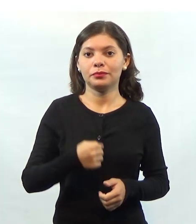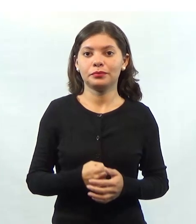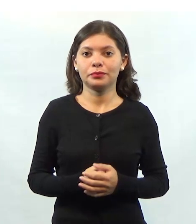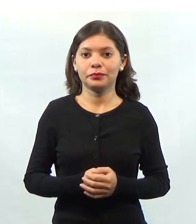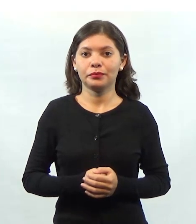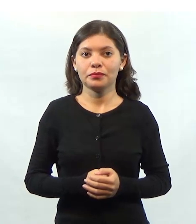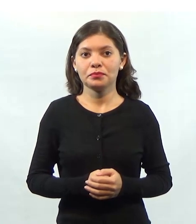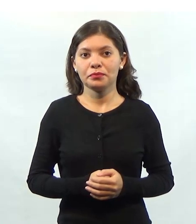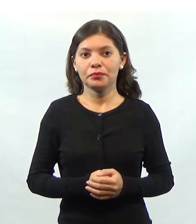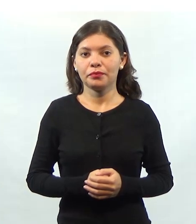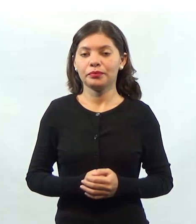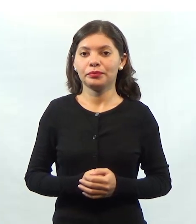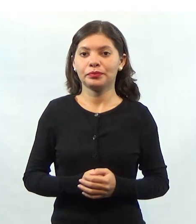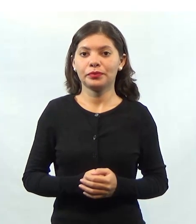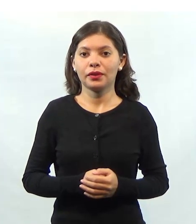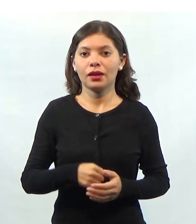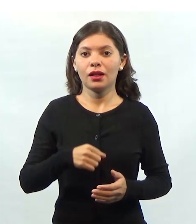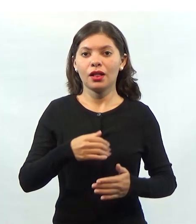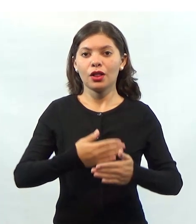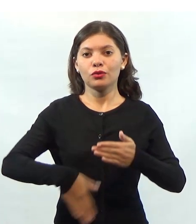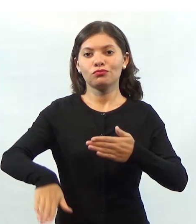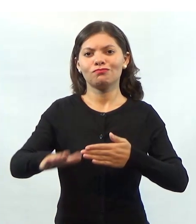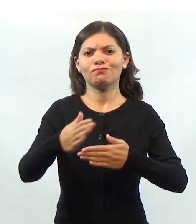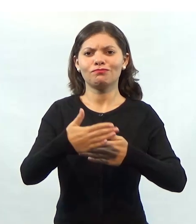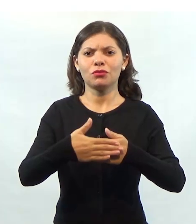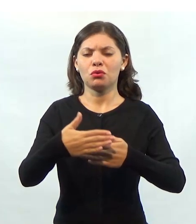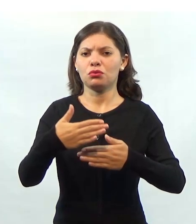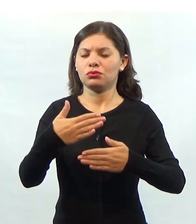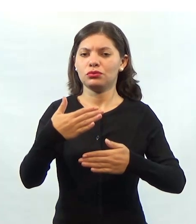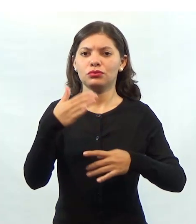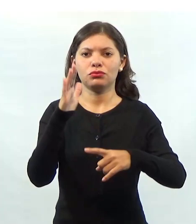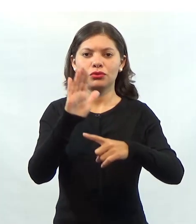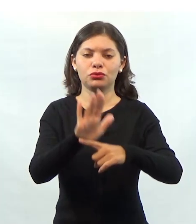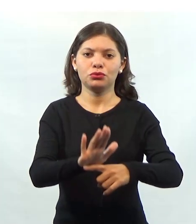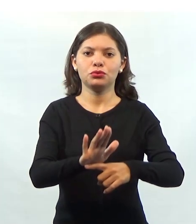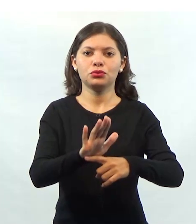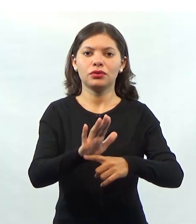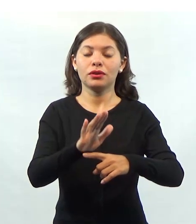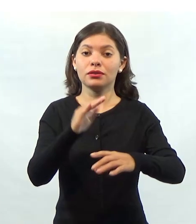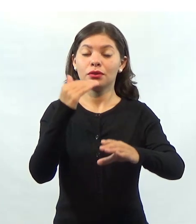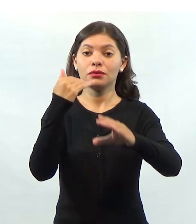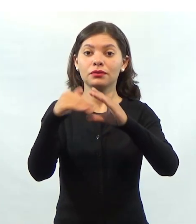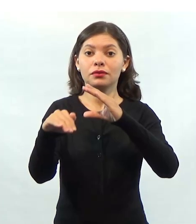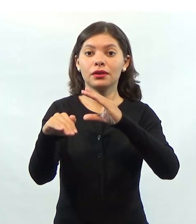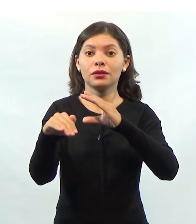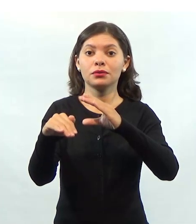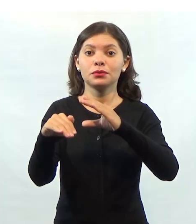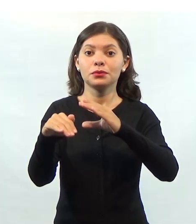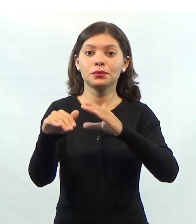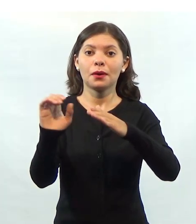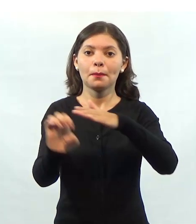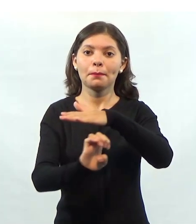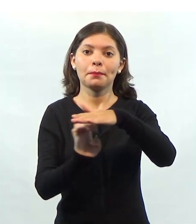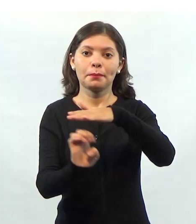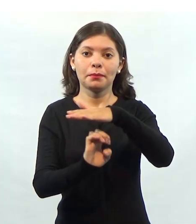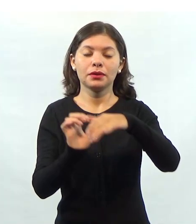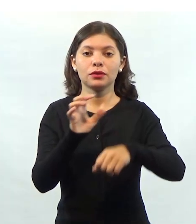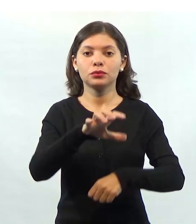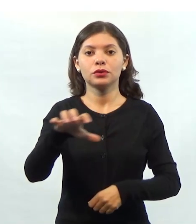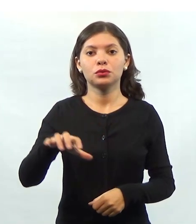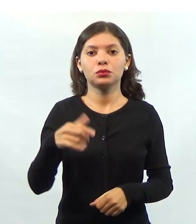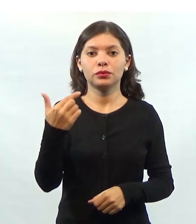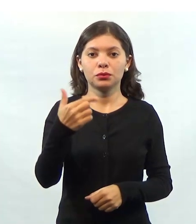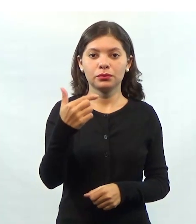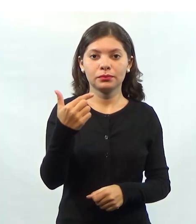Esses recursos, boa parte das vezes, eles são enviados para as empresas do setor